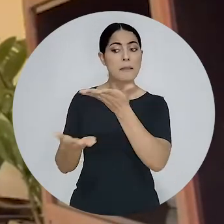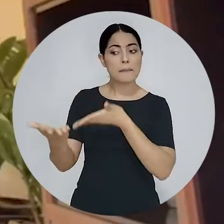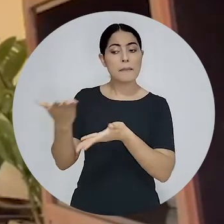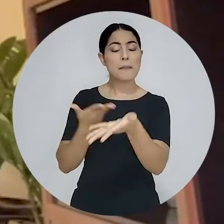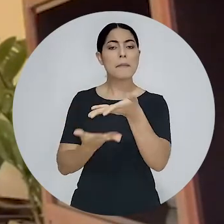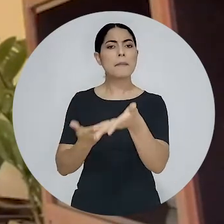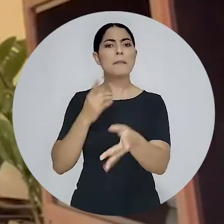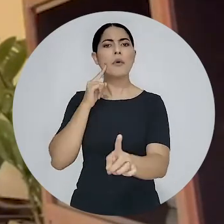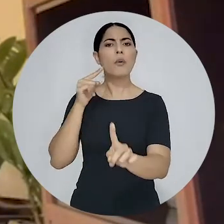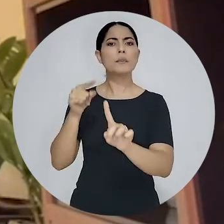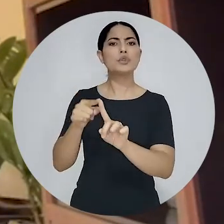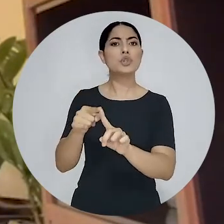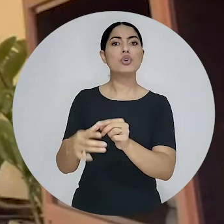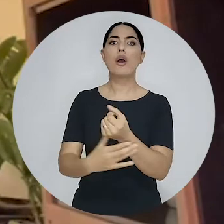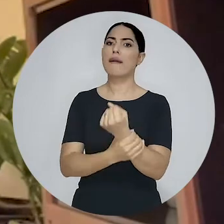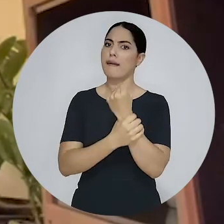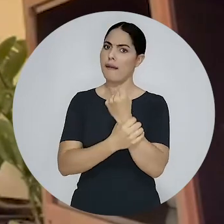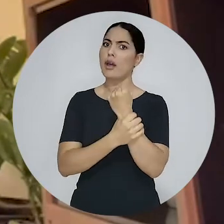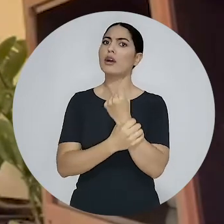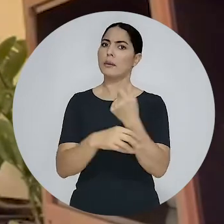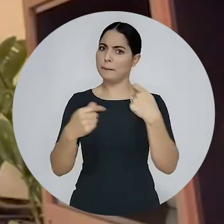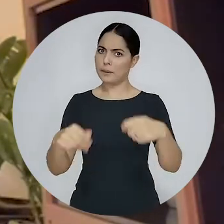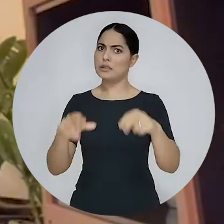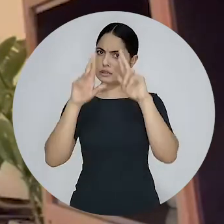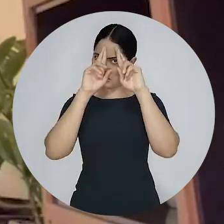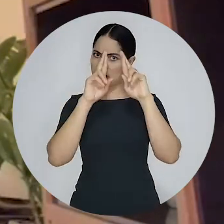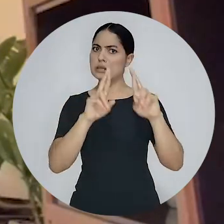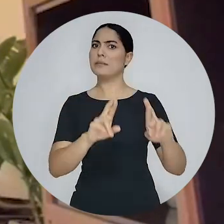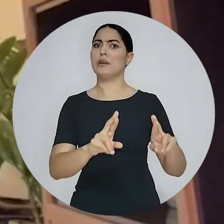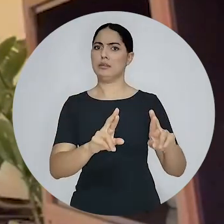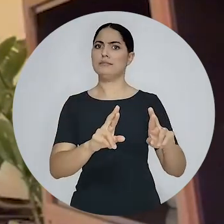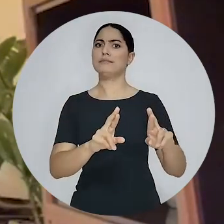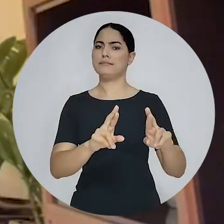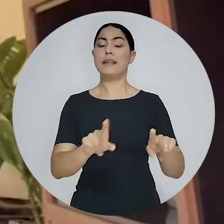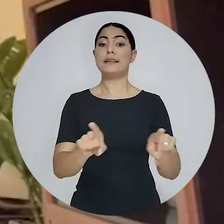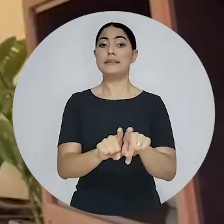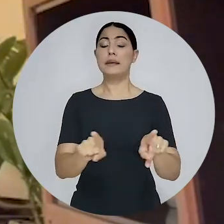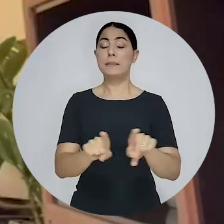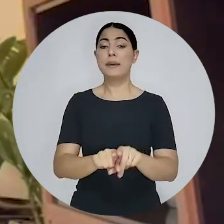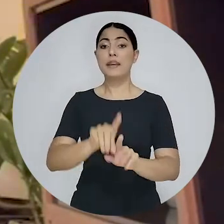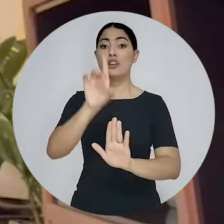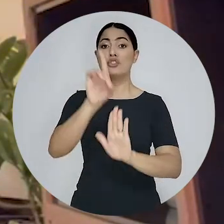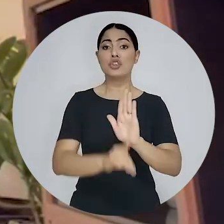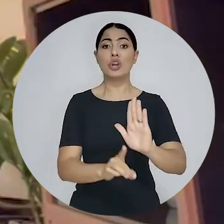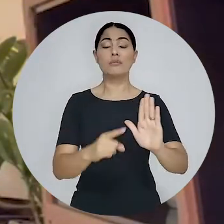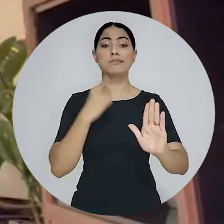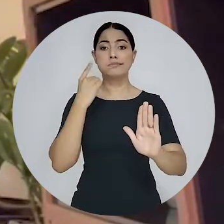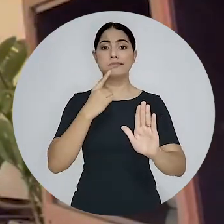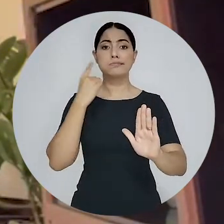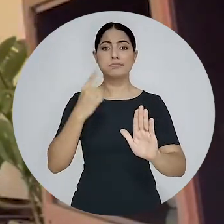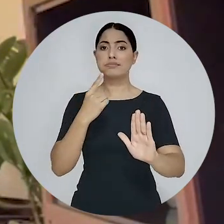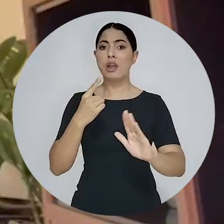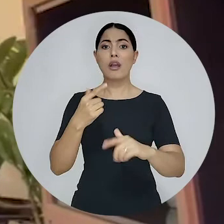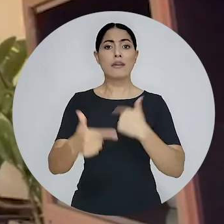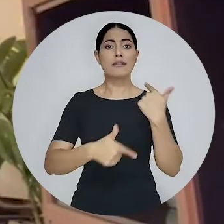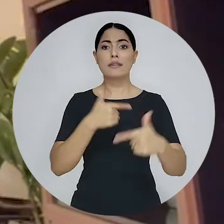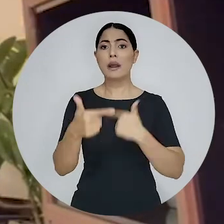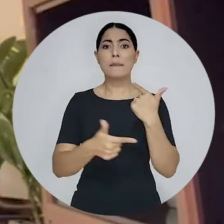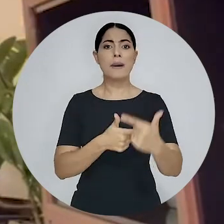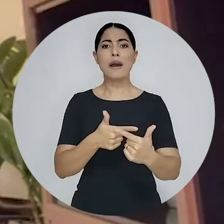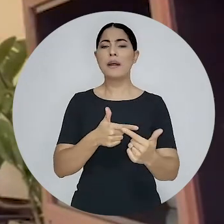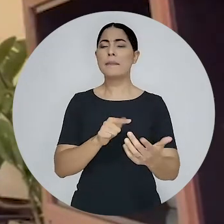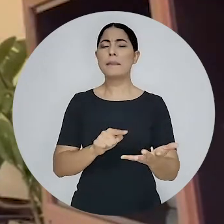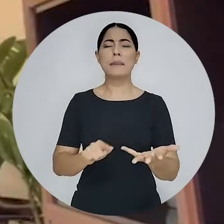Senado, para garantir o mais alto grau de respeitabilidade e garantir o pleno exercício da advocacia